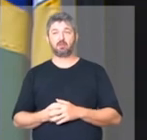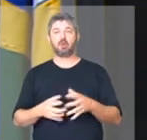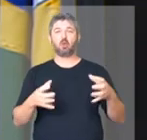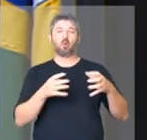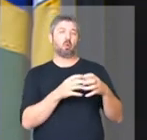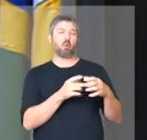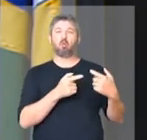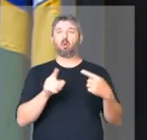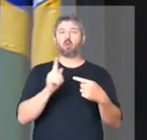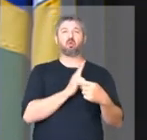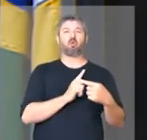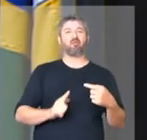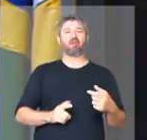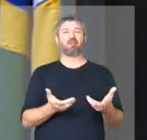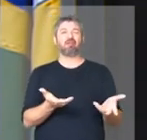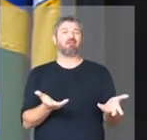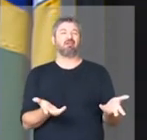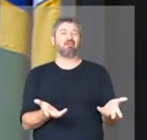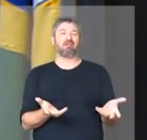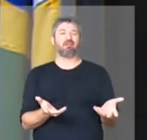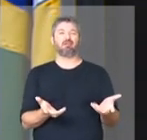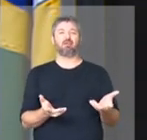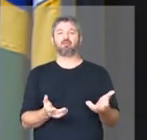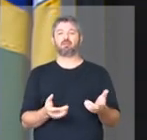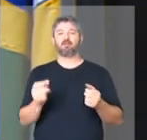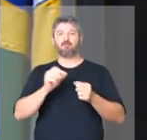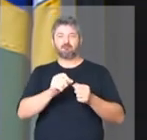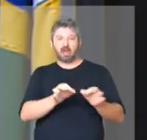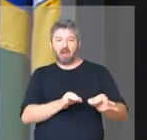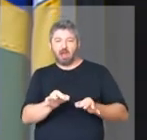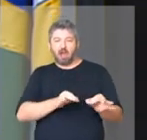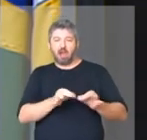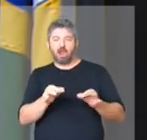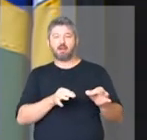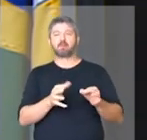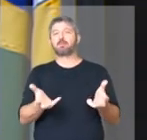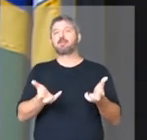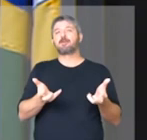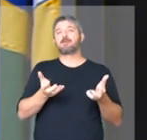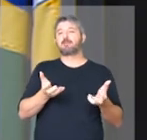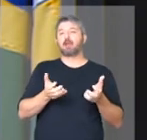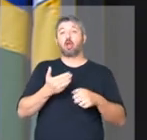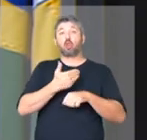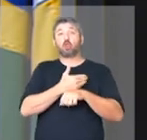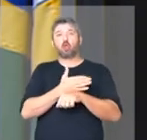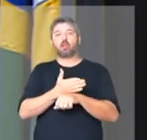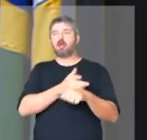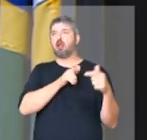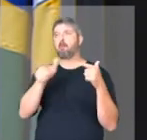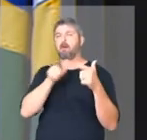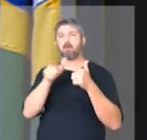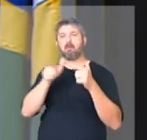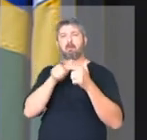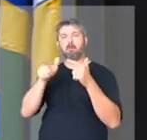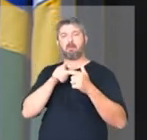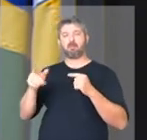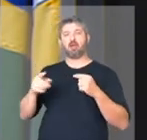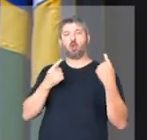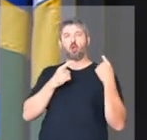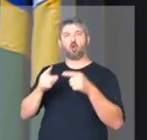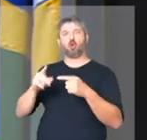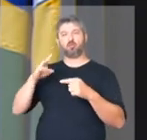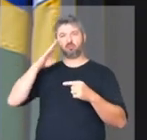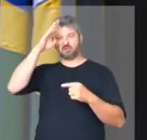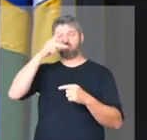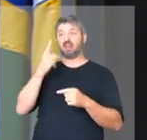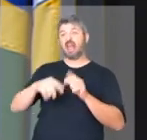que faz o modo desoperante de querer o tempo inteiro atacar o presidente, querendo imputar